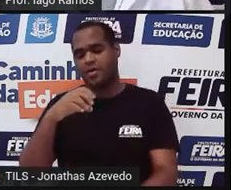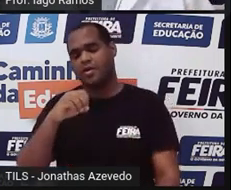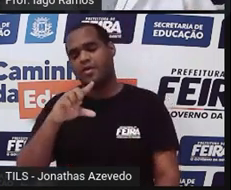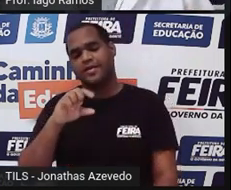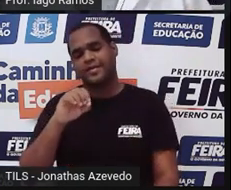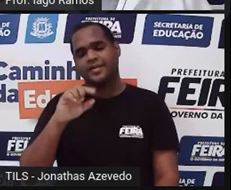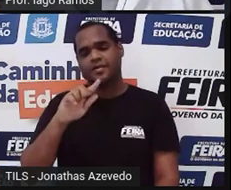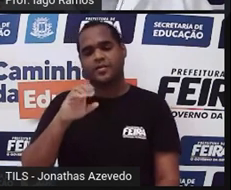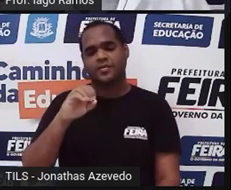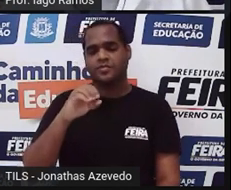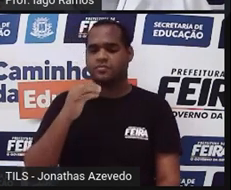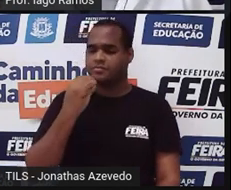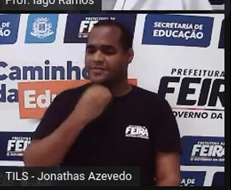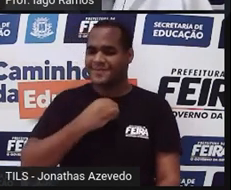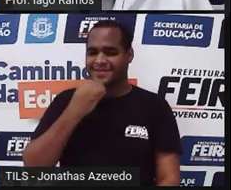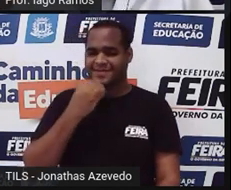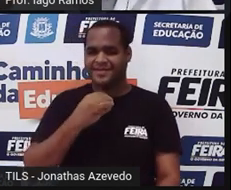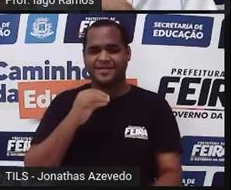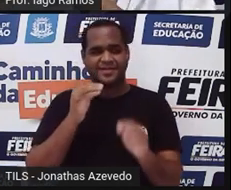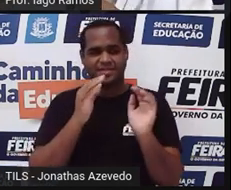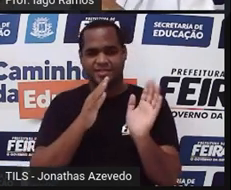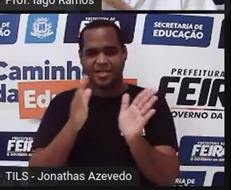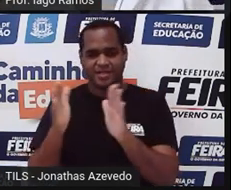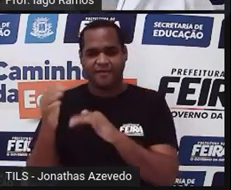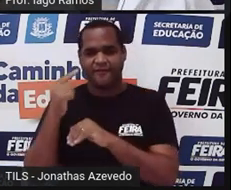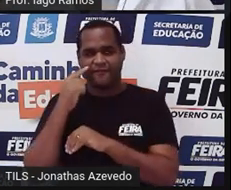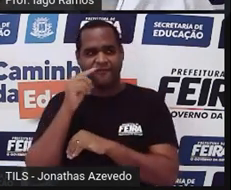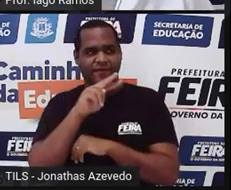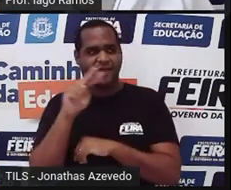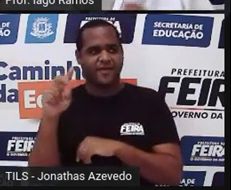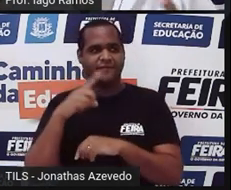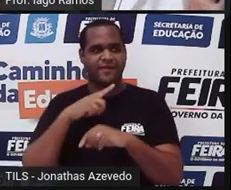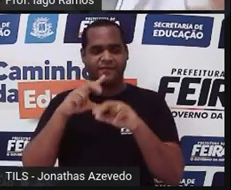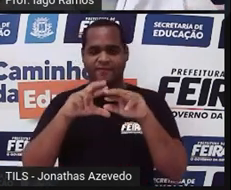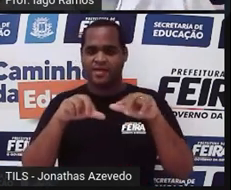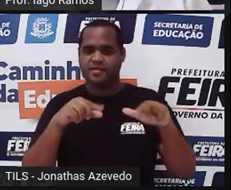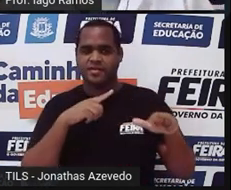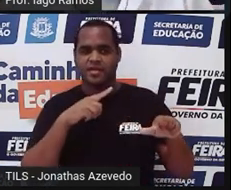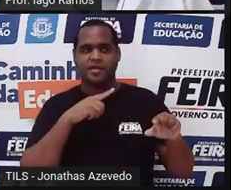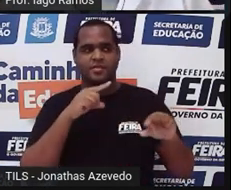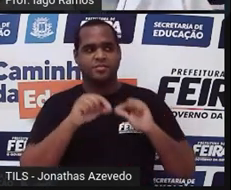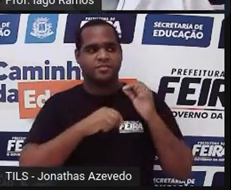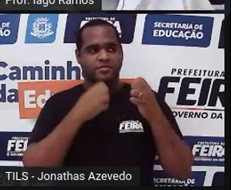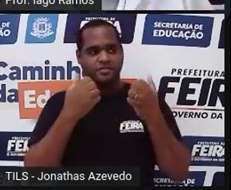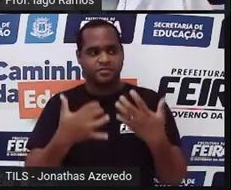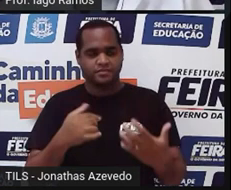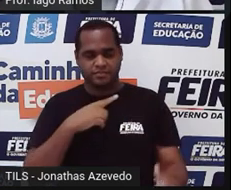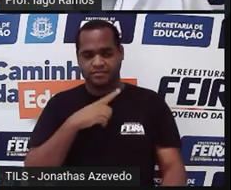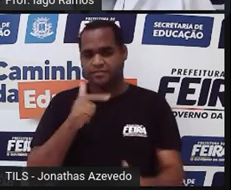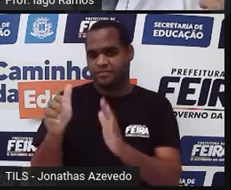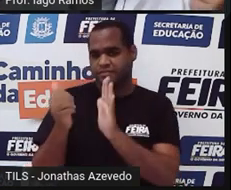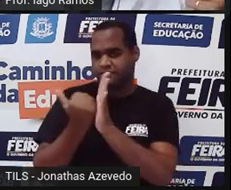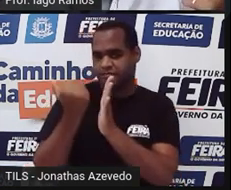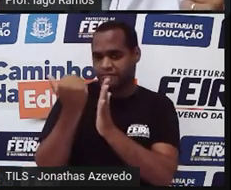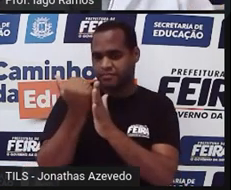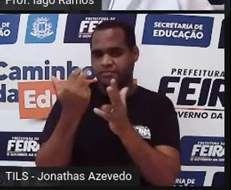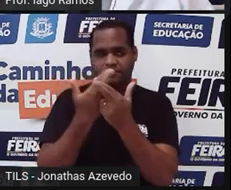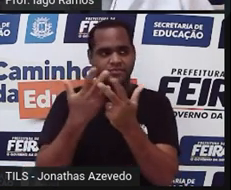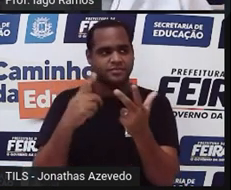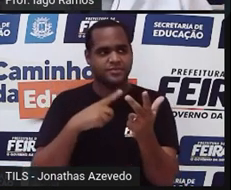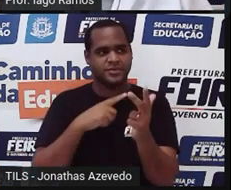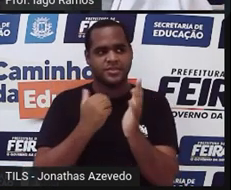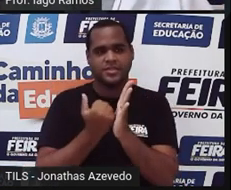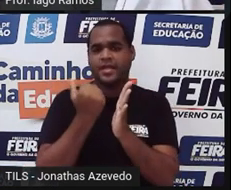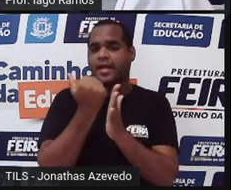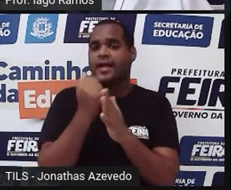já teve oportunidade de ver por aqui em uma de nossas aulas. Tá bom? Então vamos lá, sem